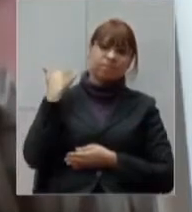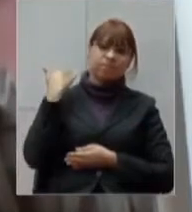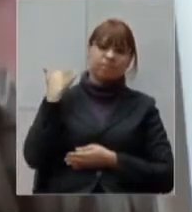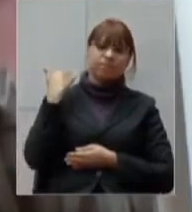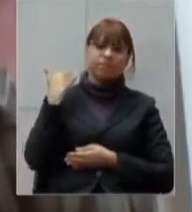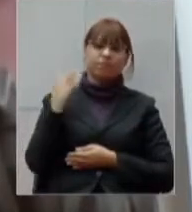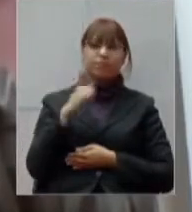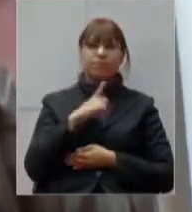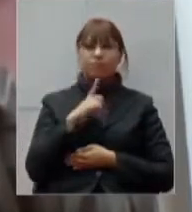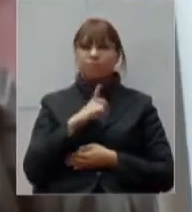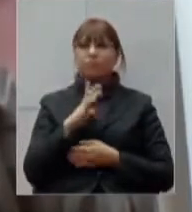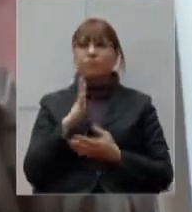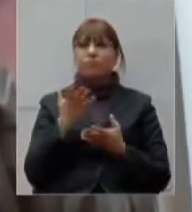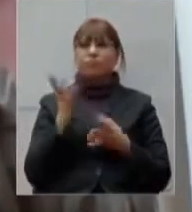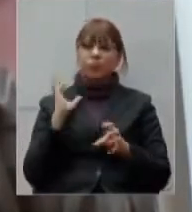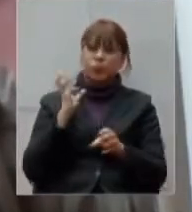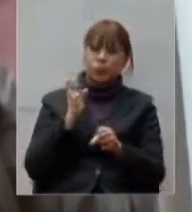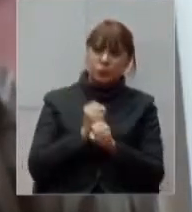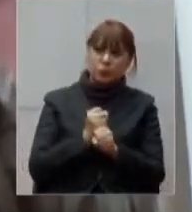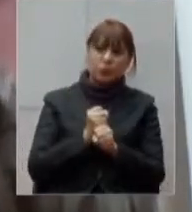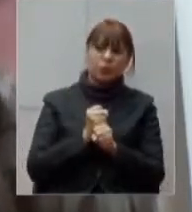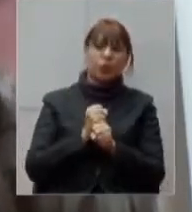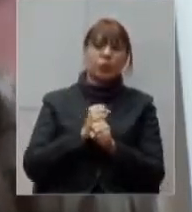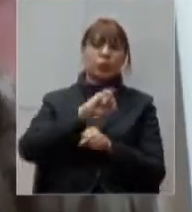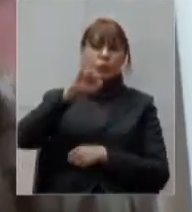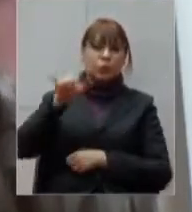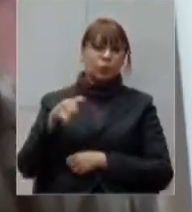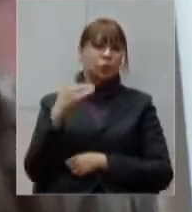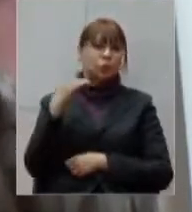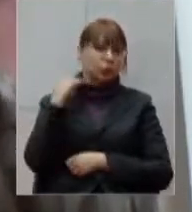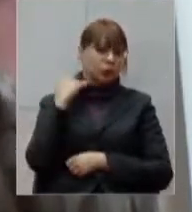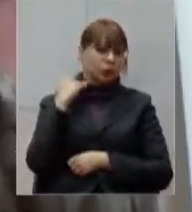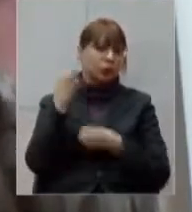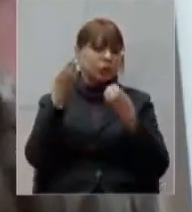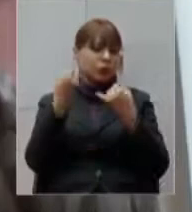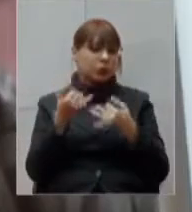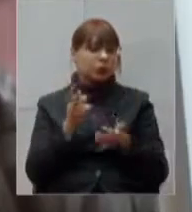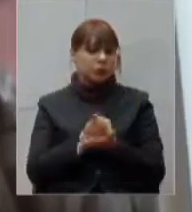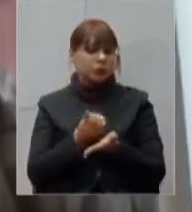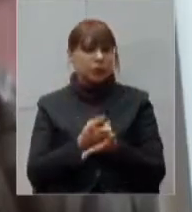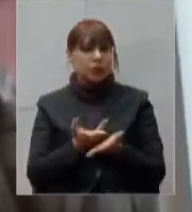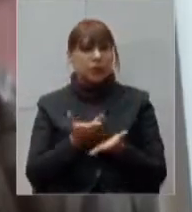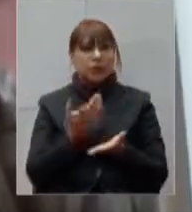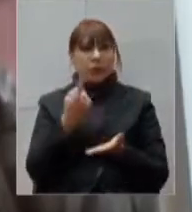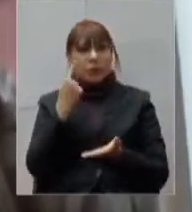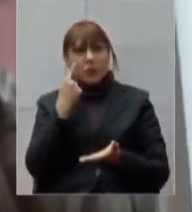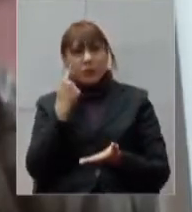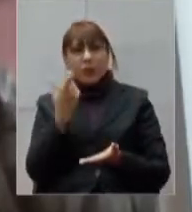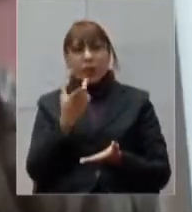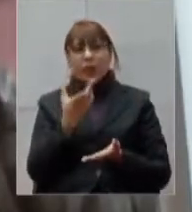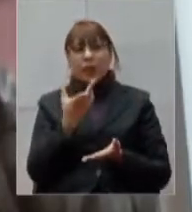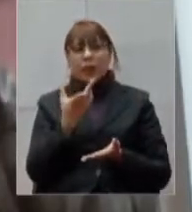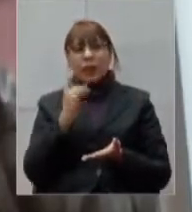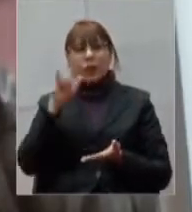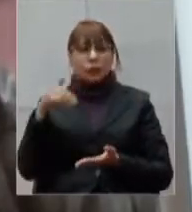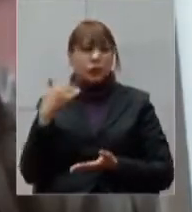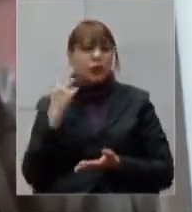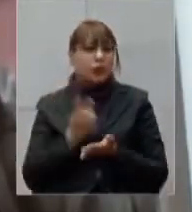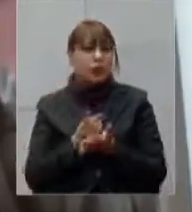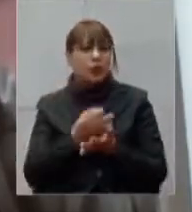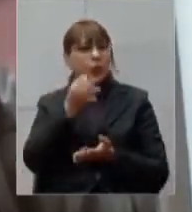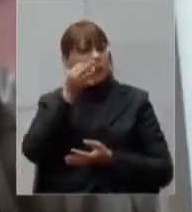números sempre mostrarem a Juiz de Fora como um local de uma certa atenção maior por